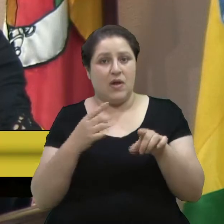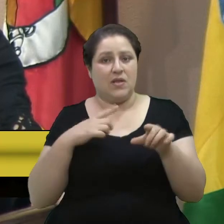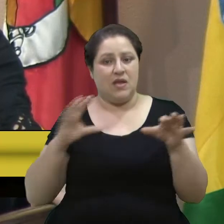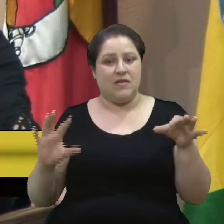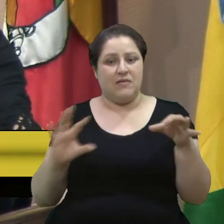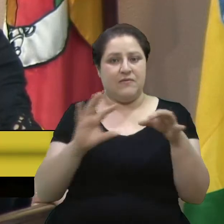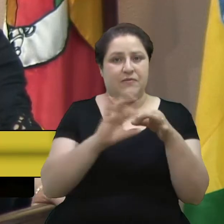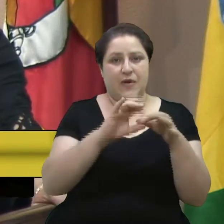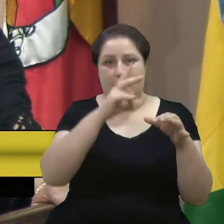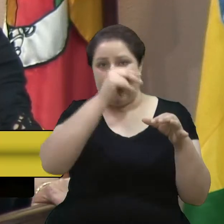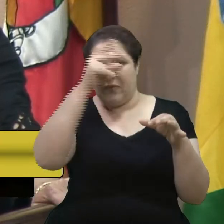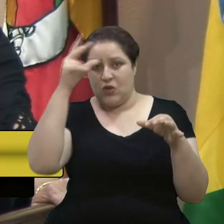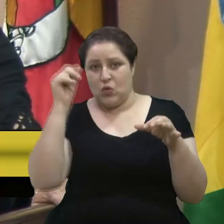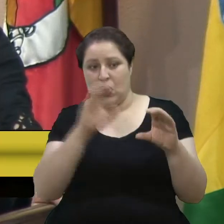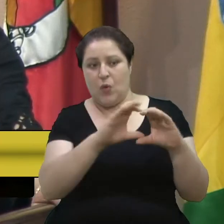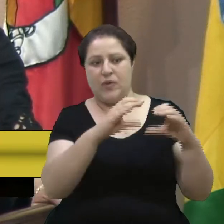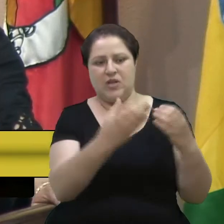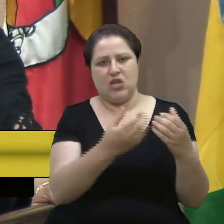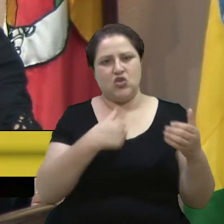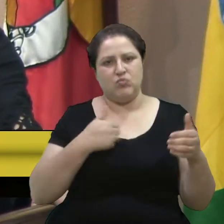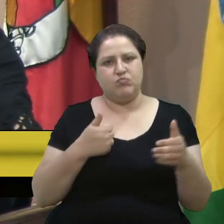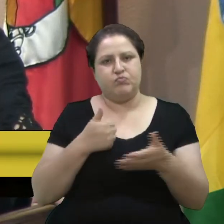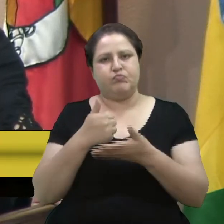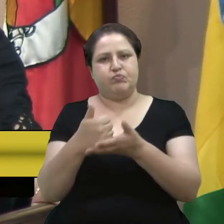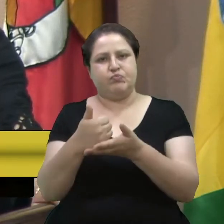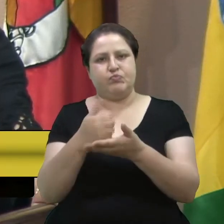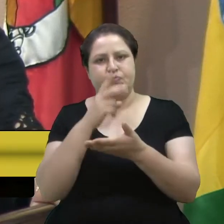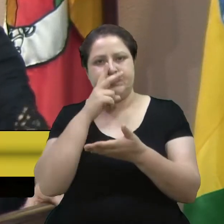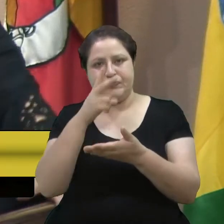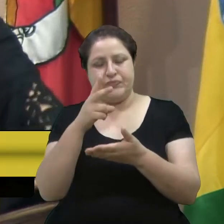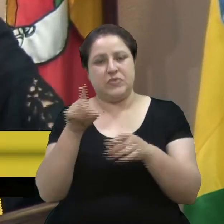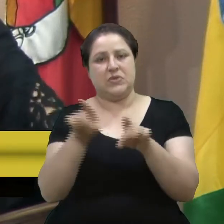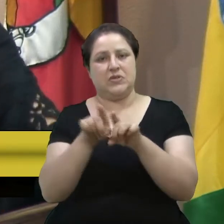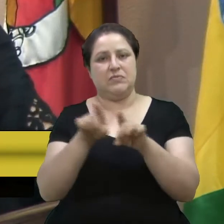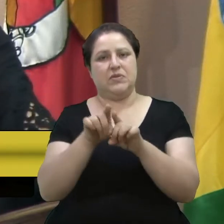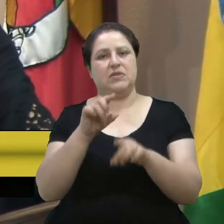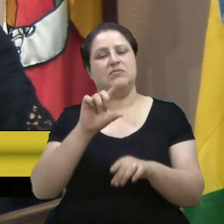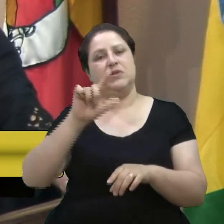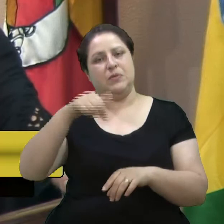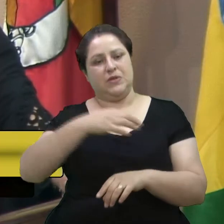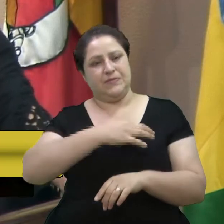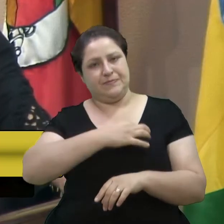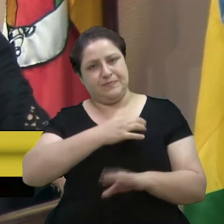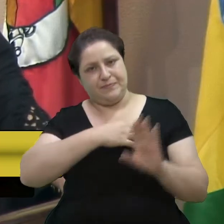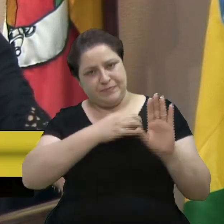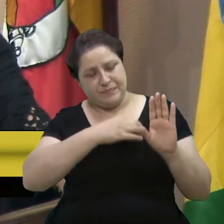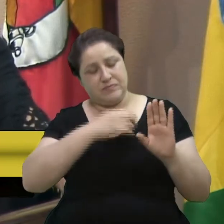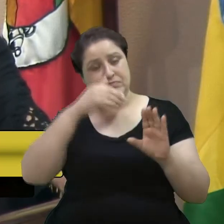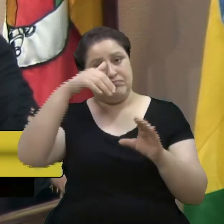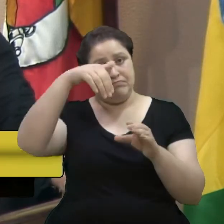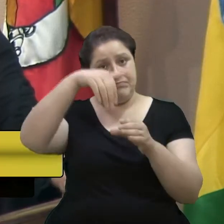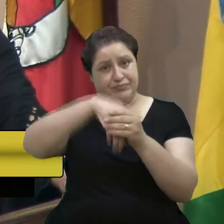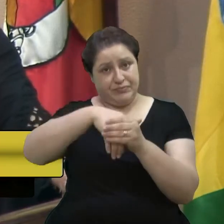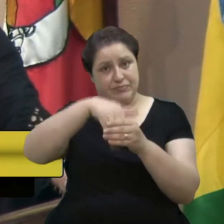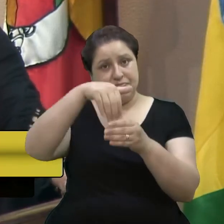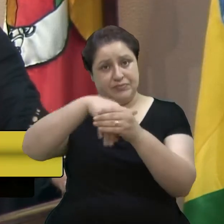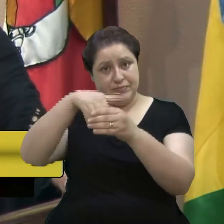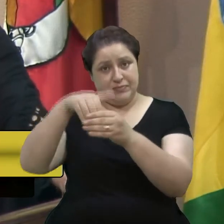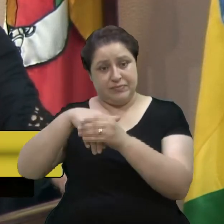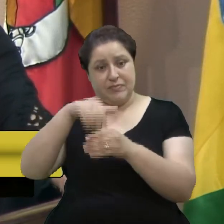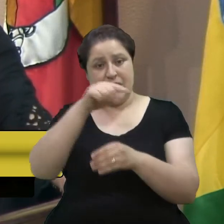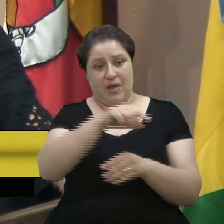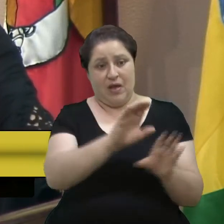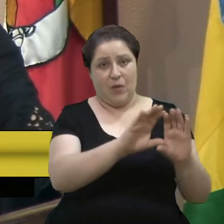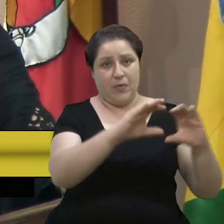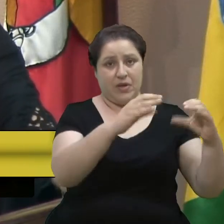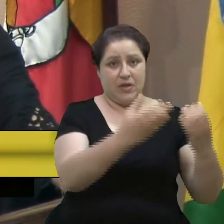prefeitura. E aí, eu fui eleita pelaquela comunidade e alguns votos em Caxias,